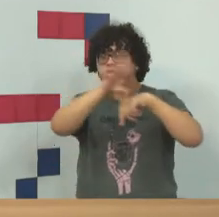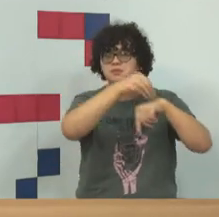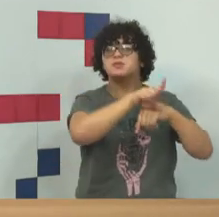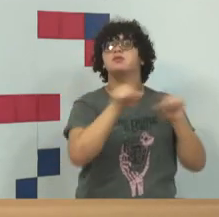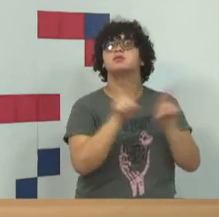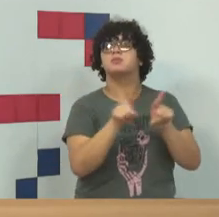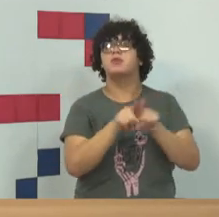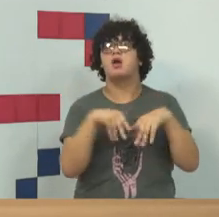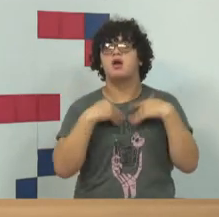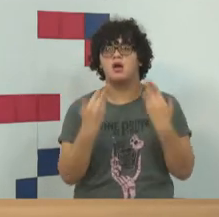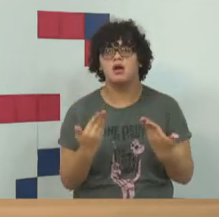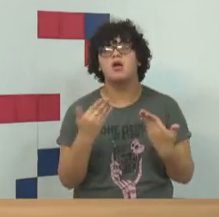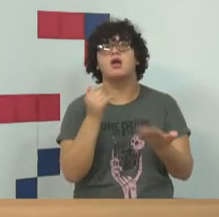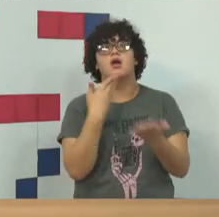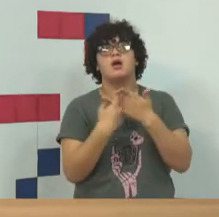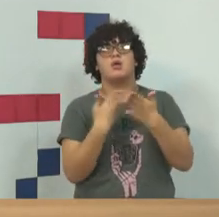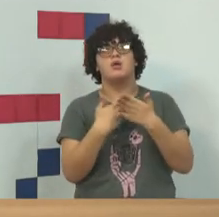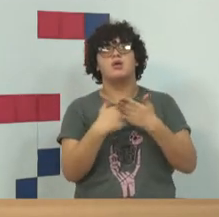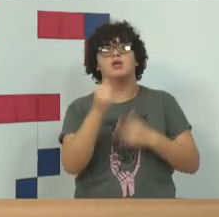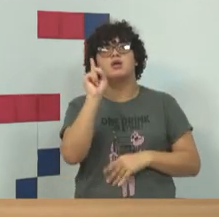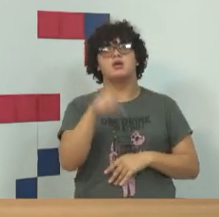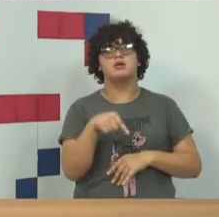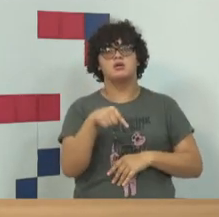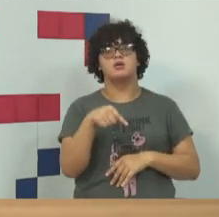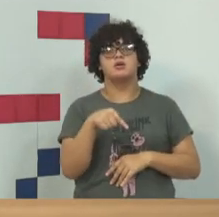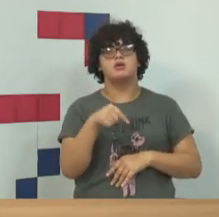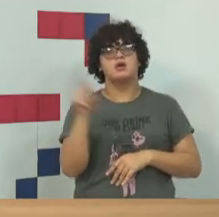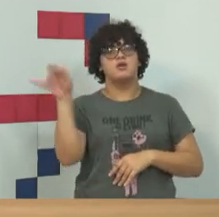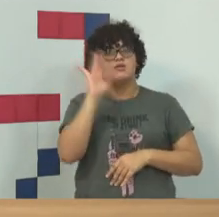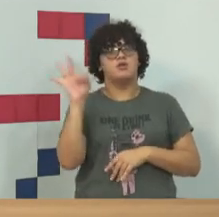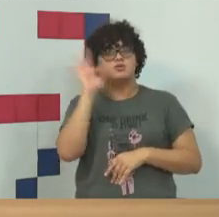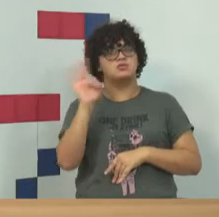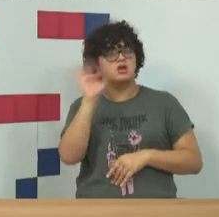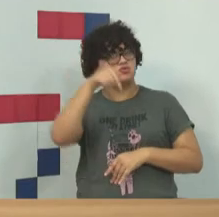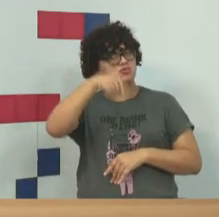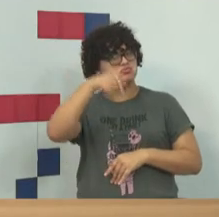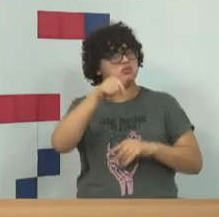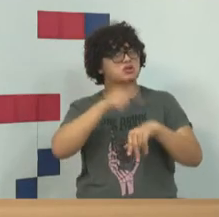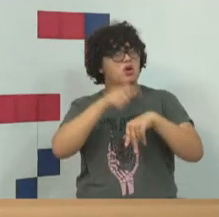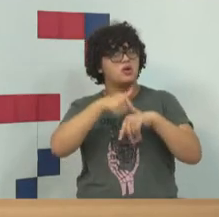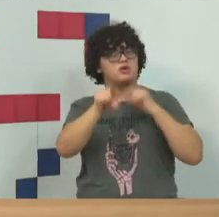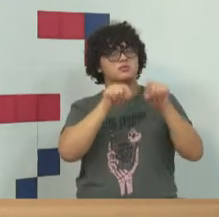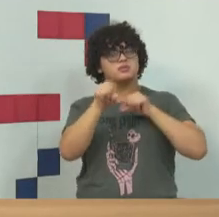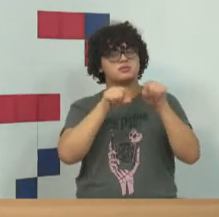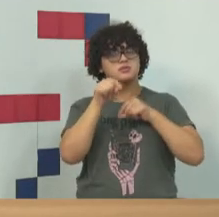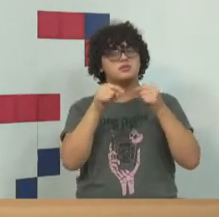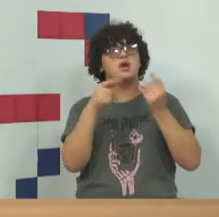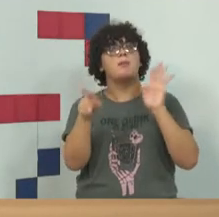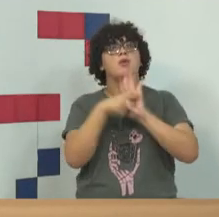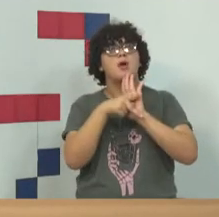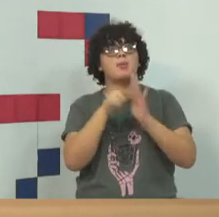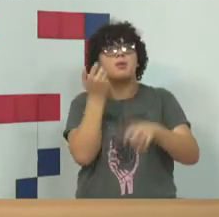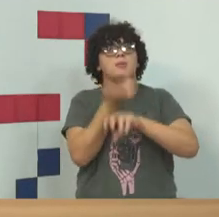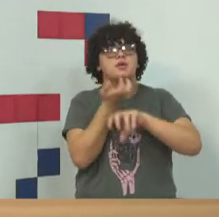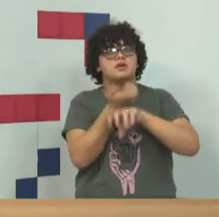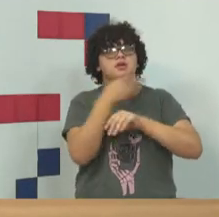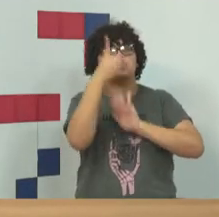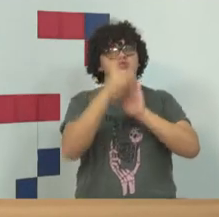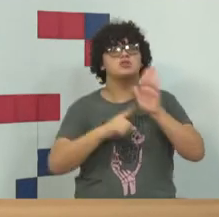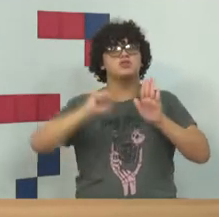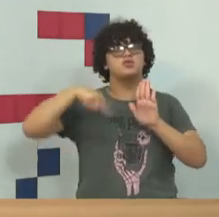Eu dei essa aula aqui na faculdade, quando a gente leciona a disciplina de direitos fundamentais,